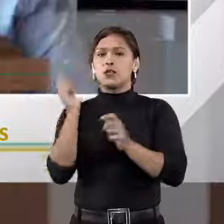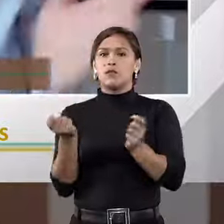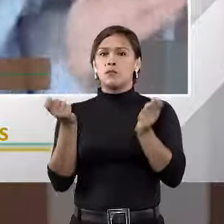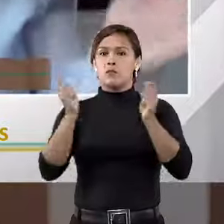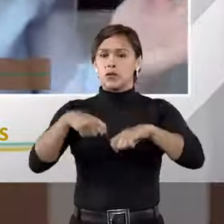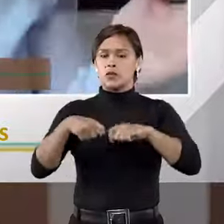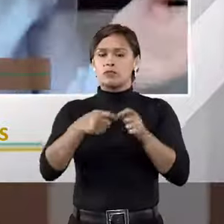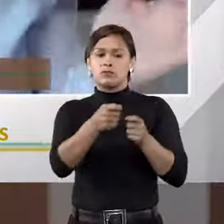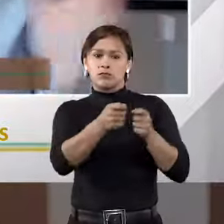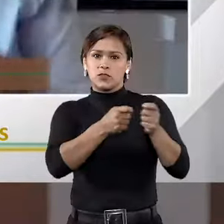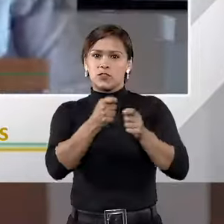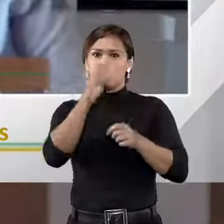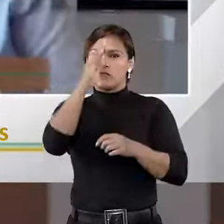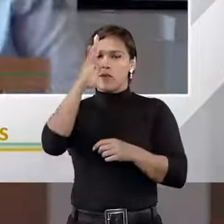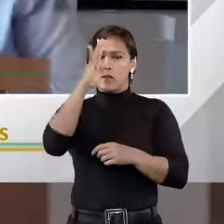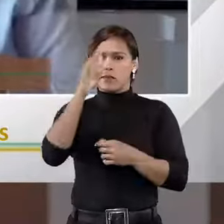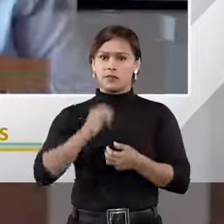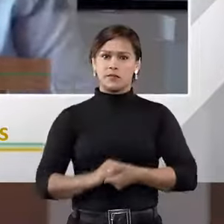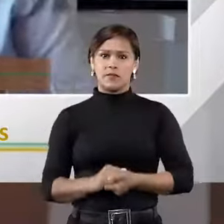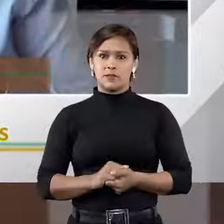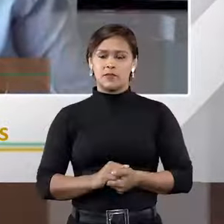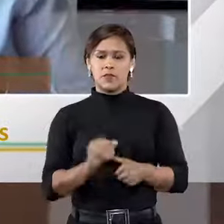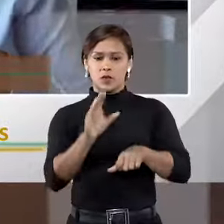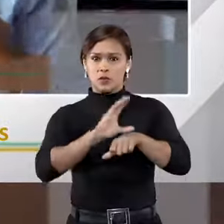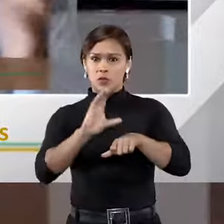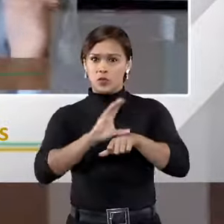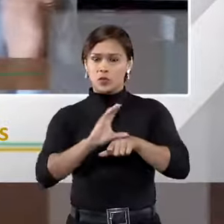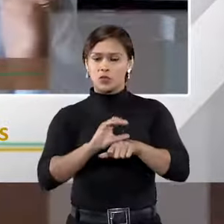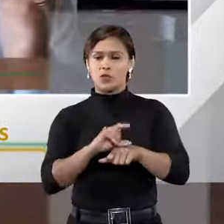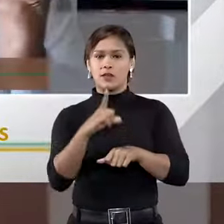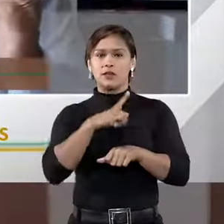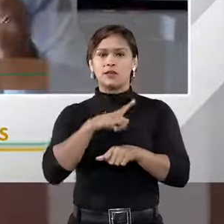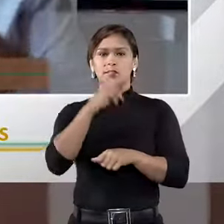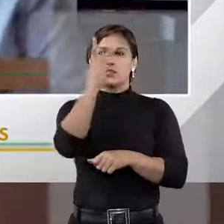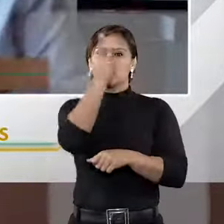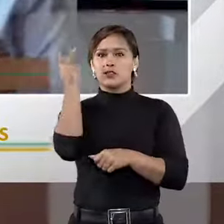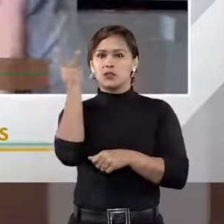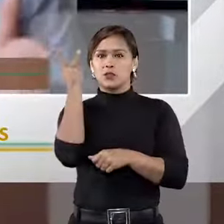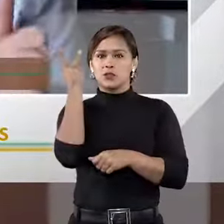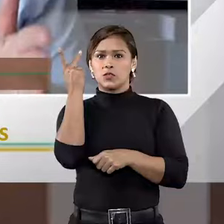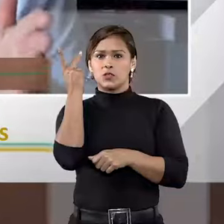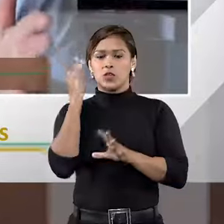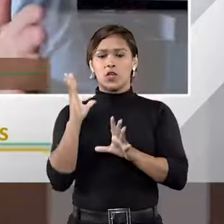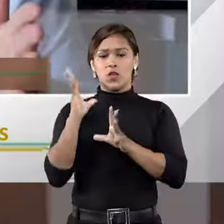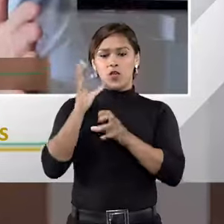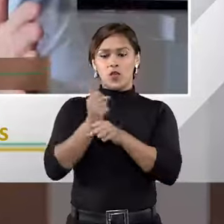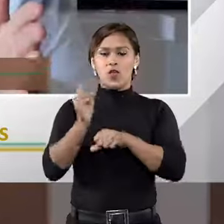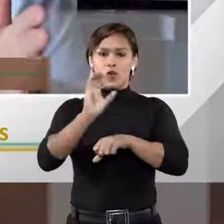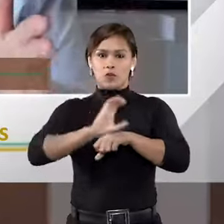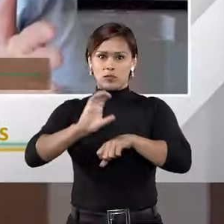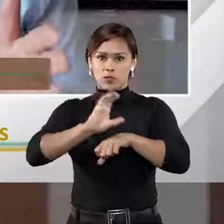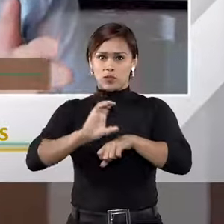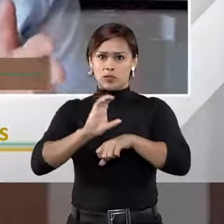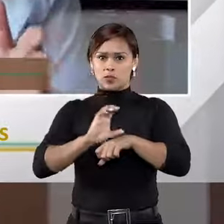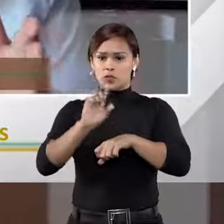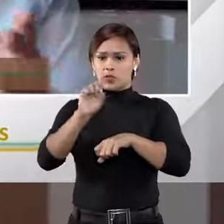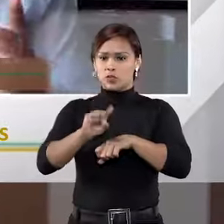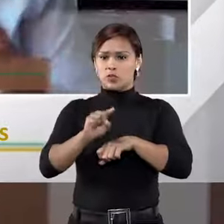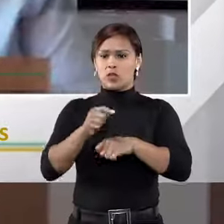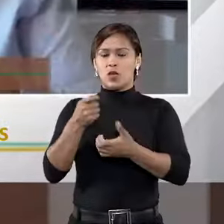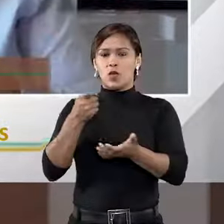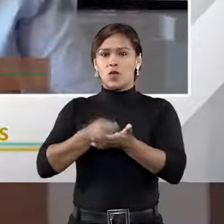árbitras, vamos imaginar assim, cursos de arbitragem. E aí tinha gente que concluía o curso e